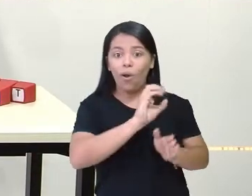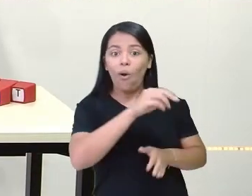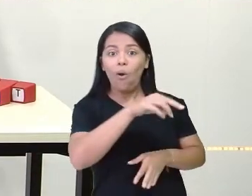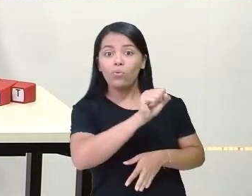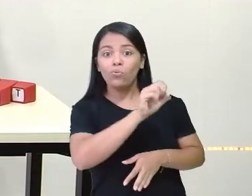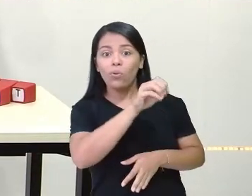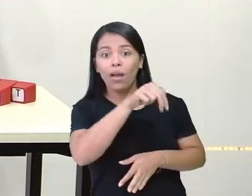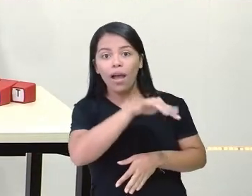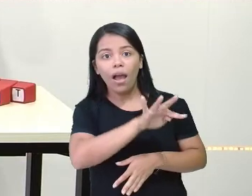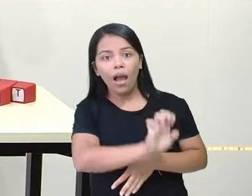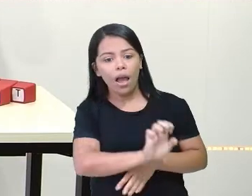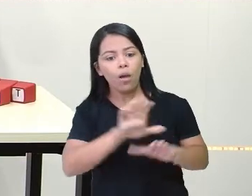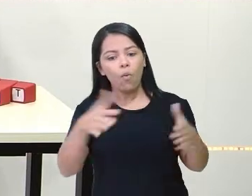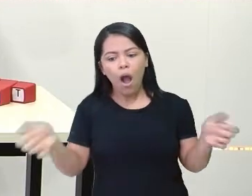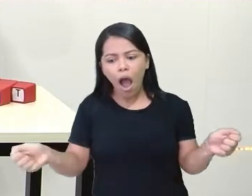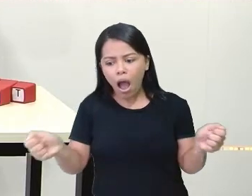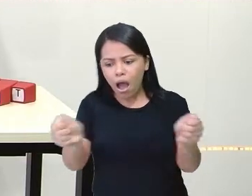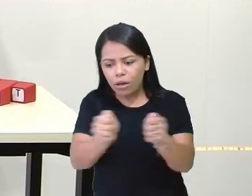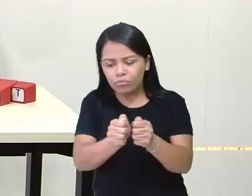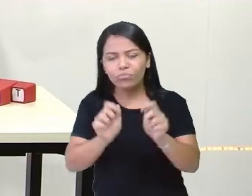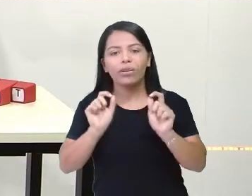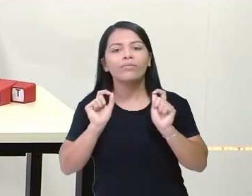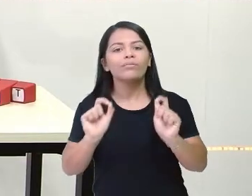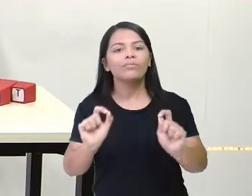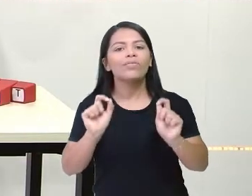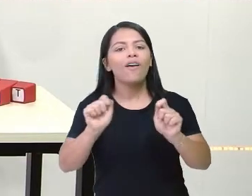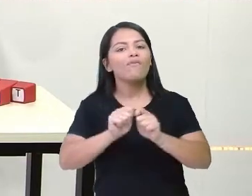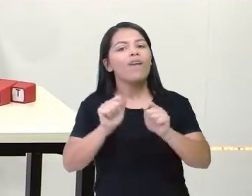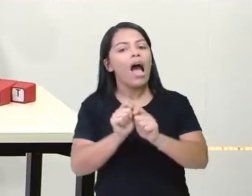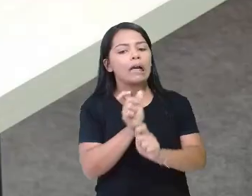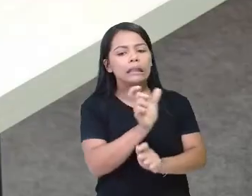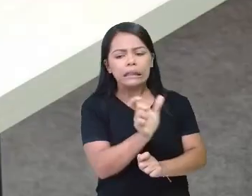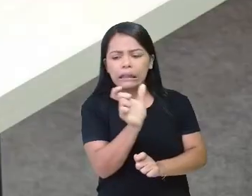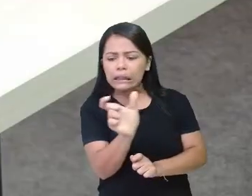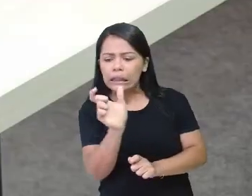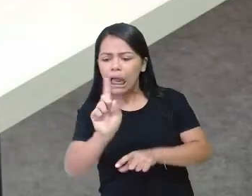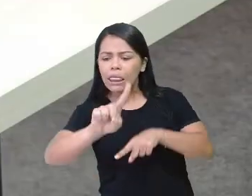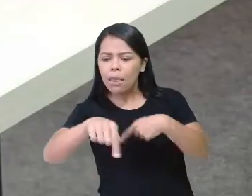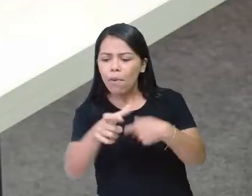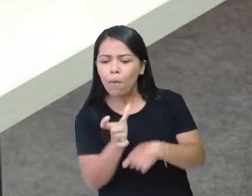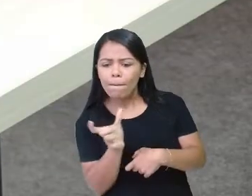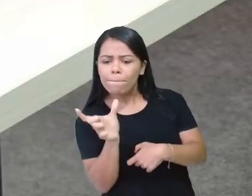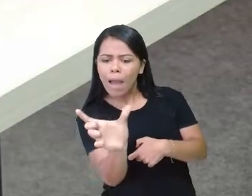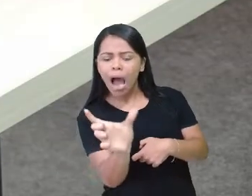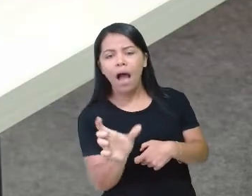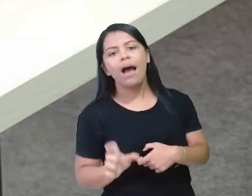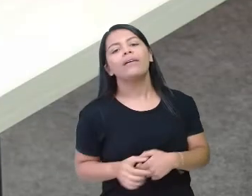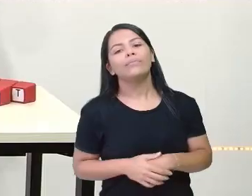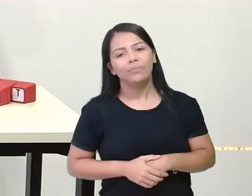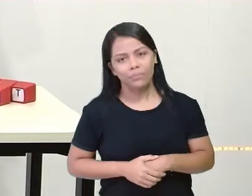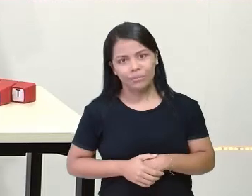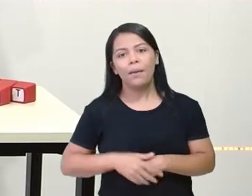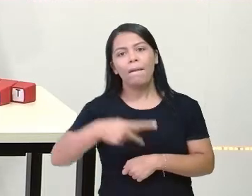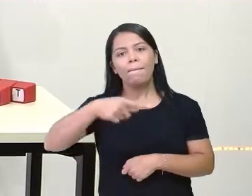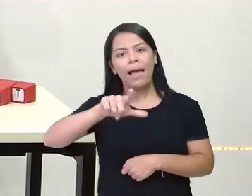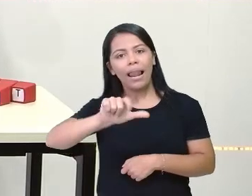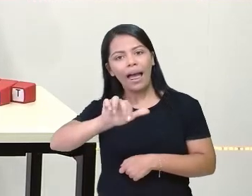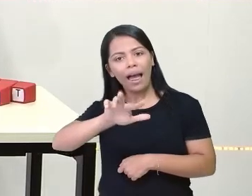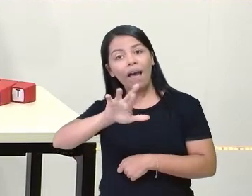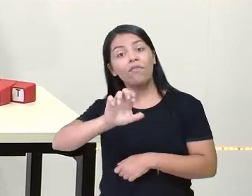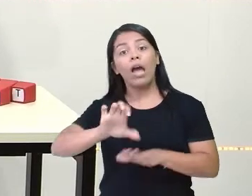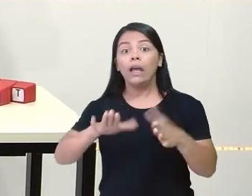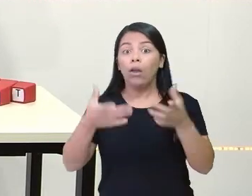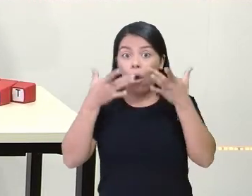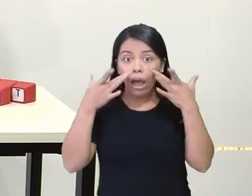quando a gente junta, forma sílabas, das sílabas formam palavras. Então, fica bem atento.